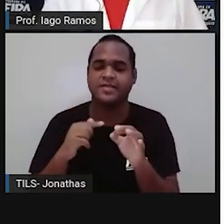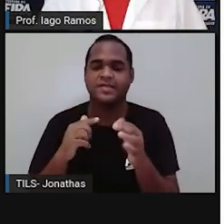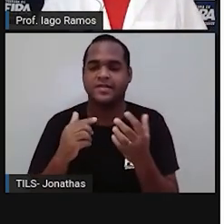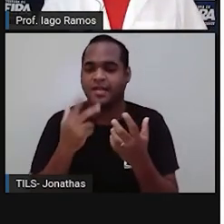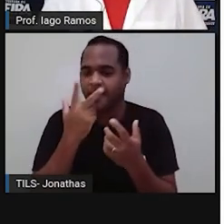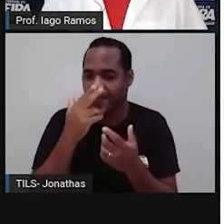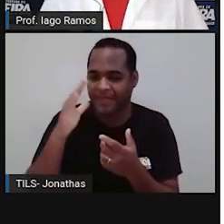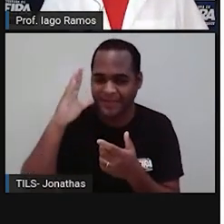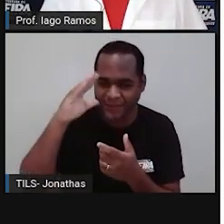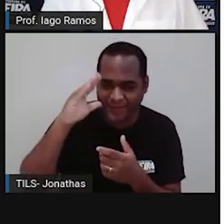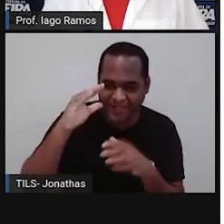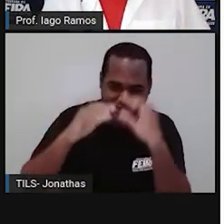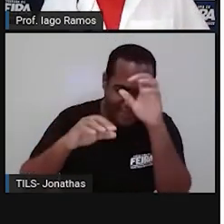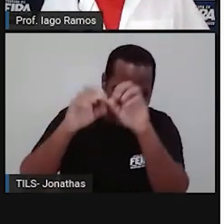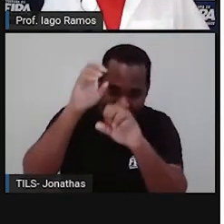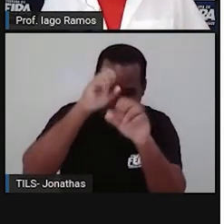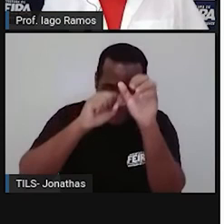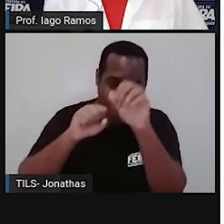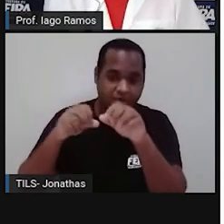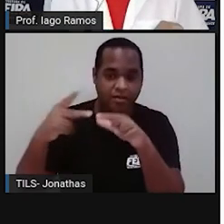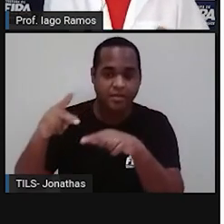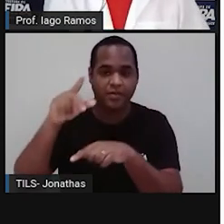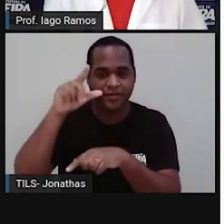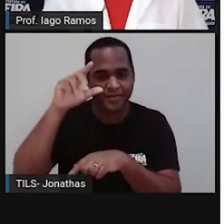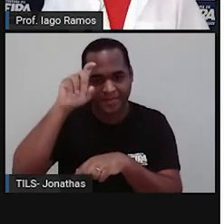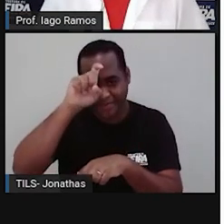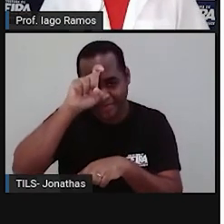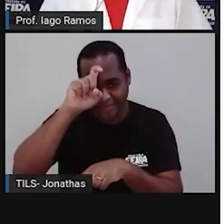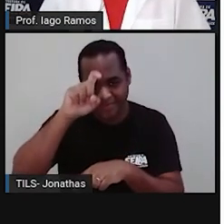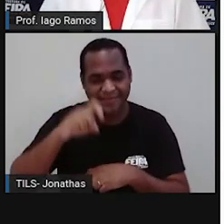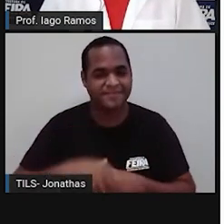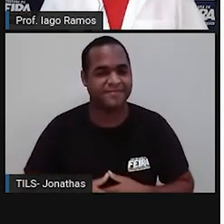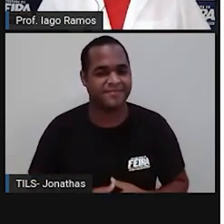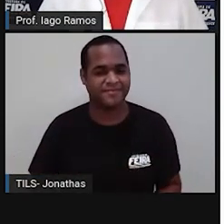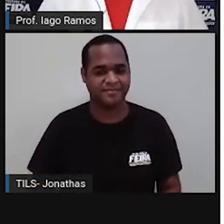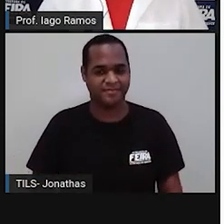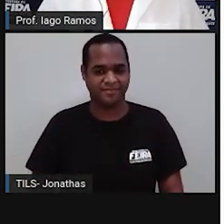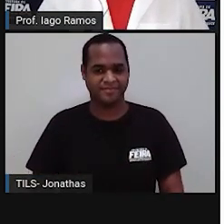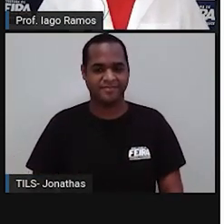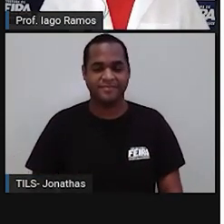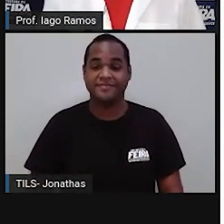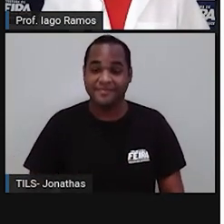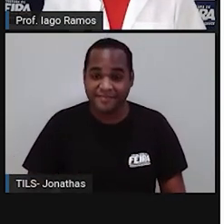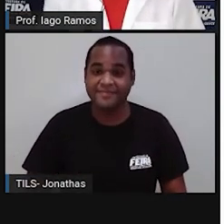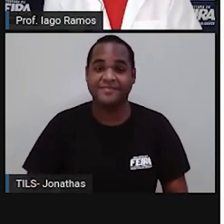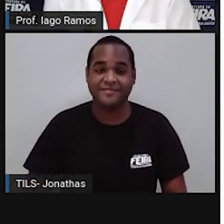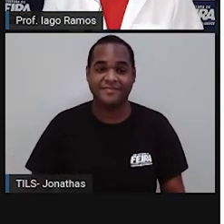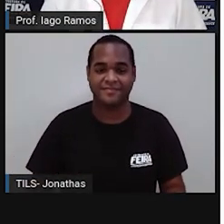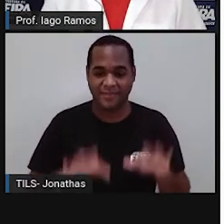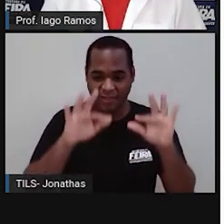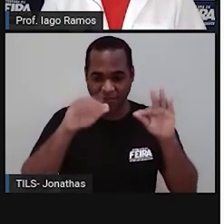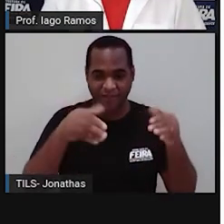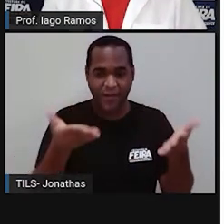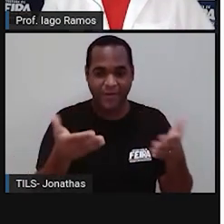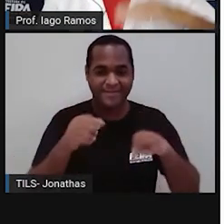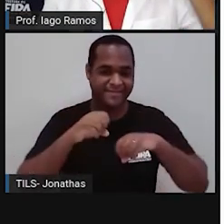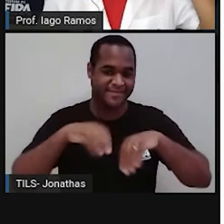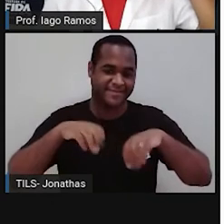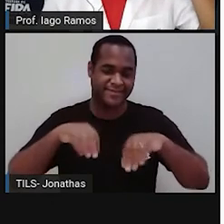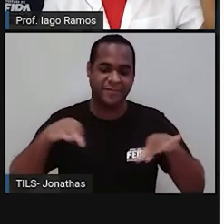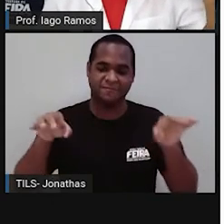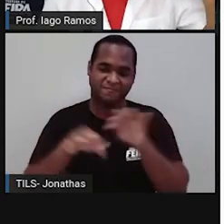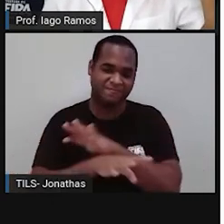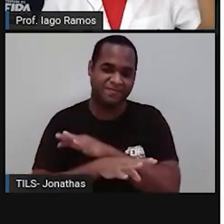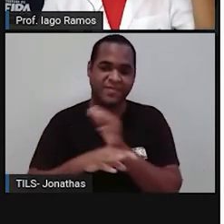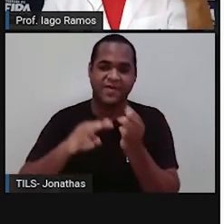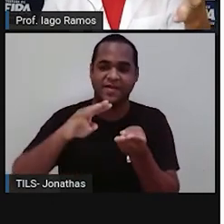curiosidade histórica sobre o Egito. Beleza? Bom, então é isso aí. Chegamos ao final de mais uma aula, né? Até